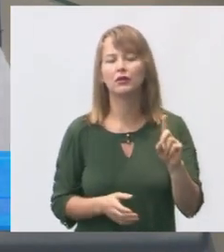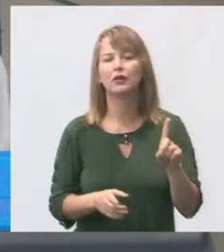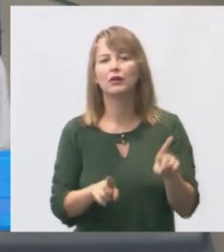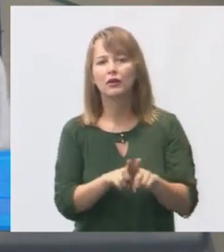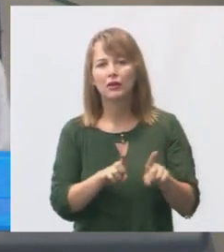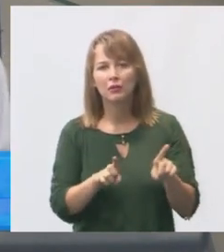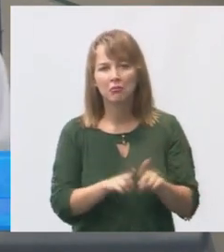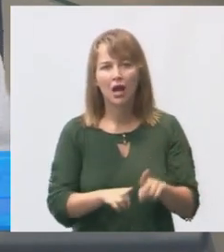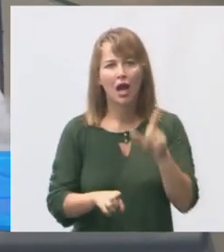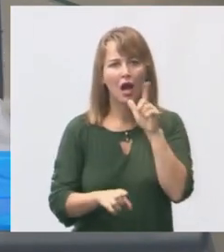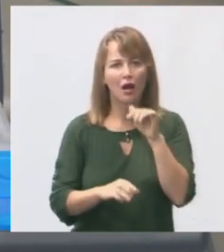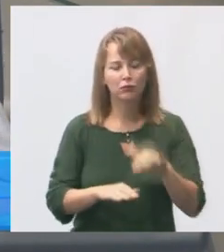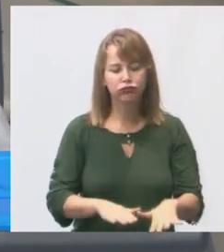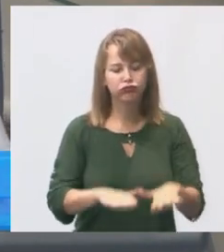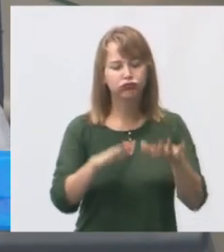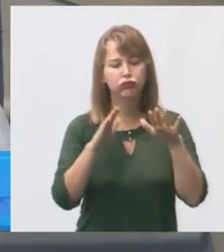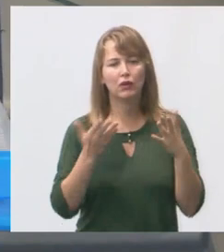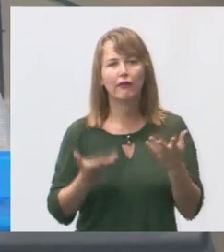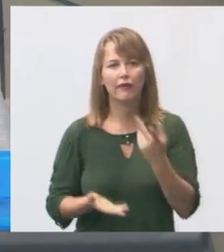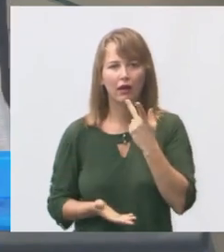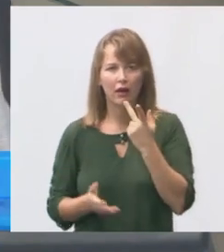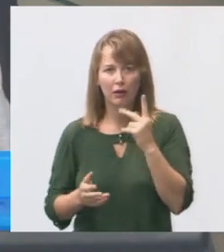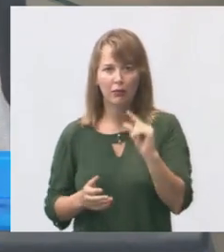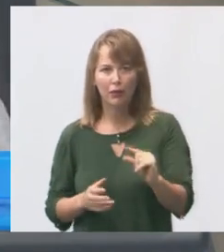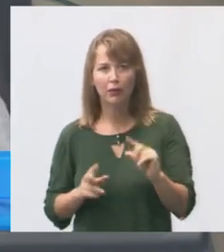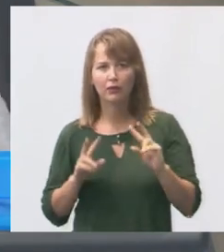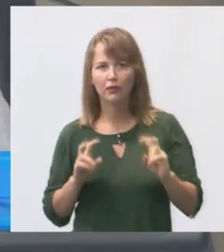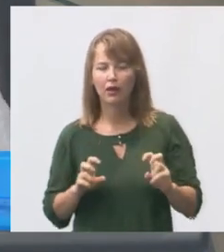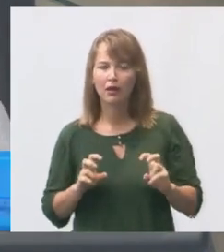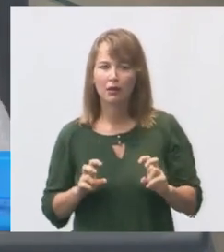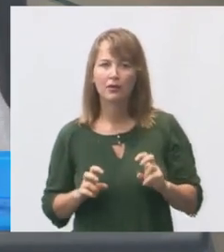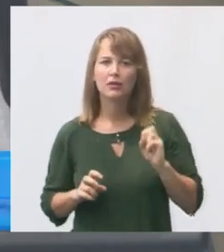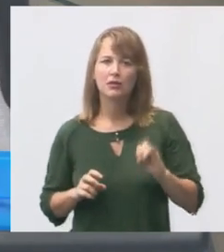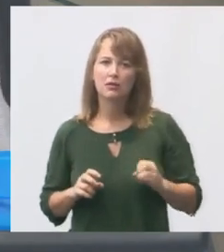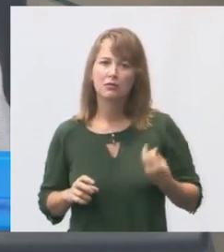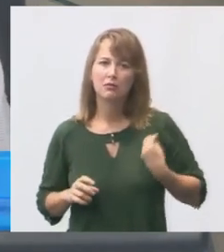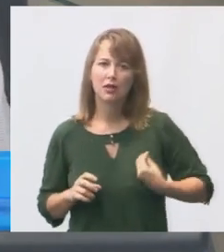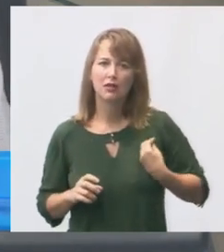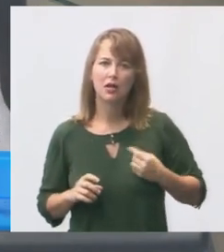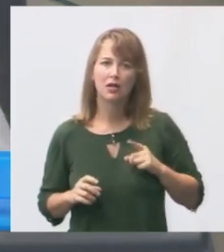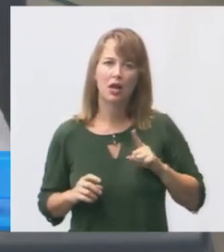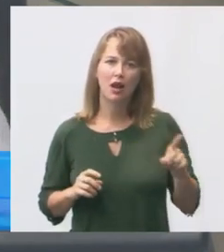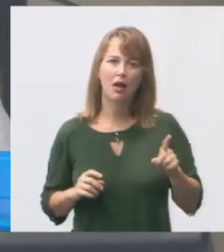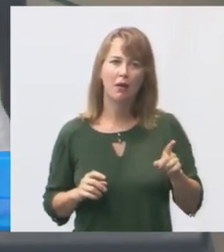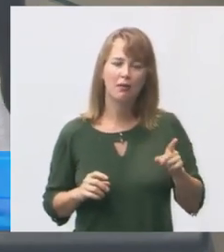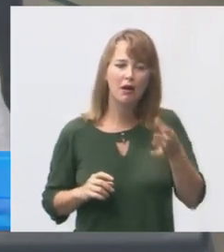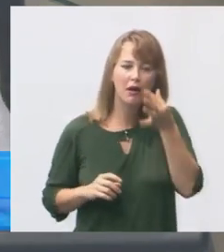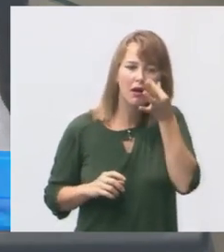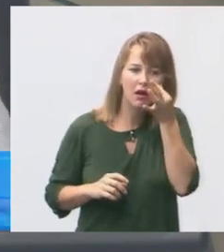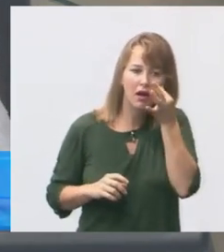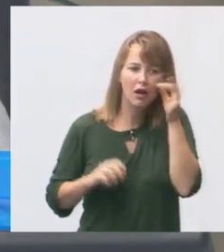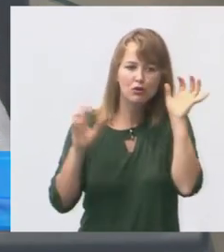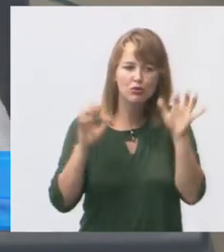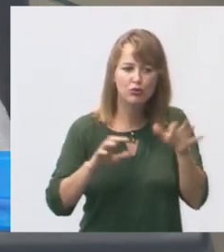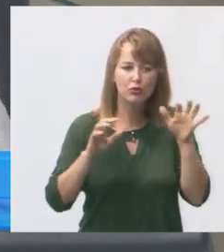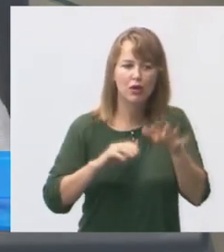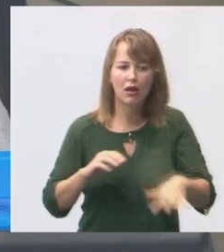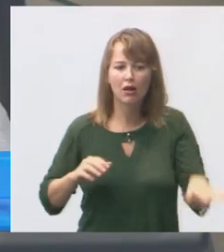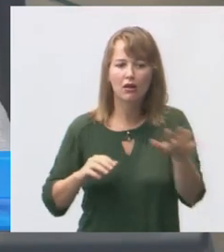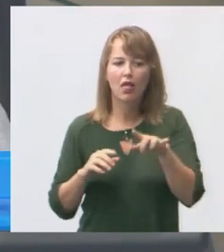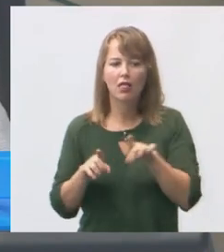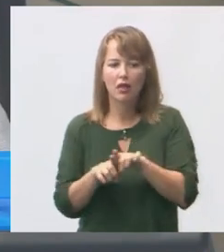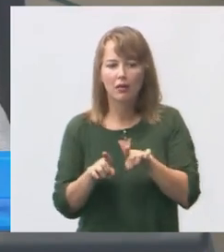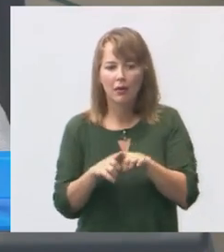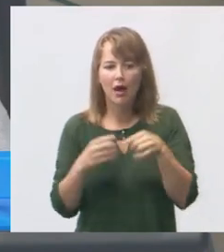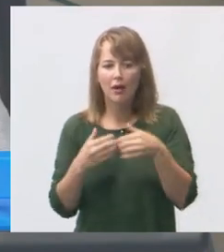'água. Se quiser falar um pouquinho sobre isso, se você teve presente lá para acompanhar as chuvas na região também, depois nós vamos abrir